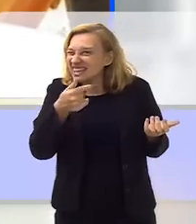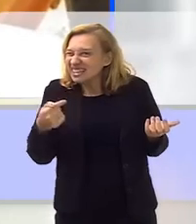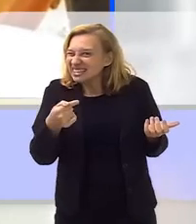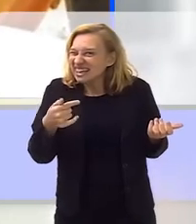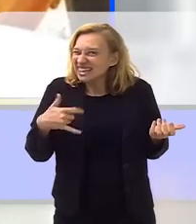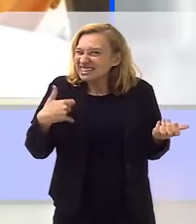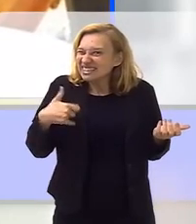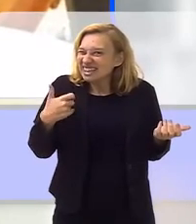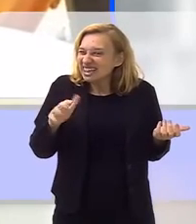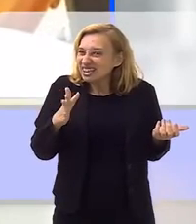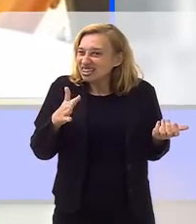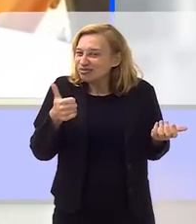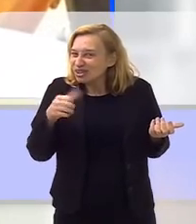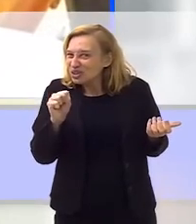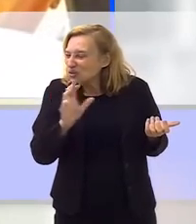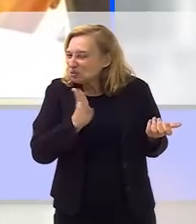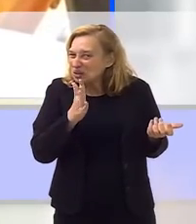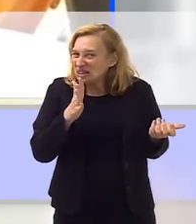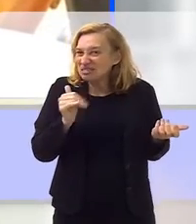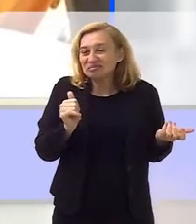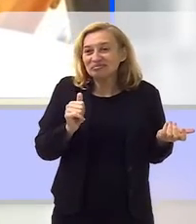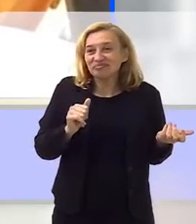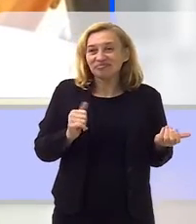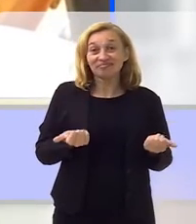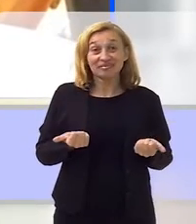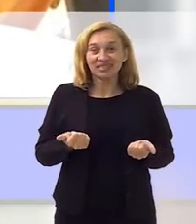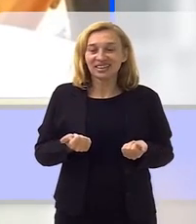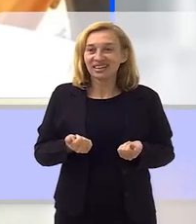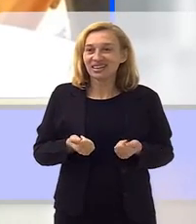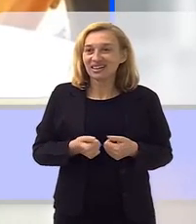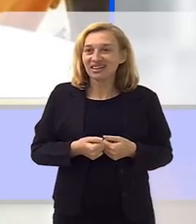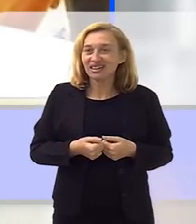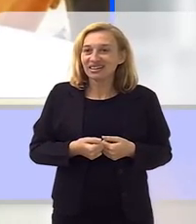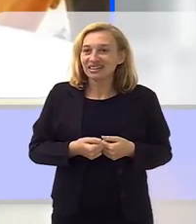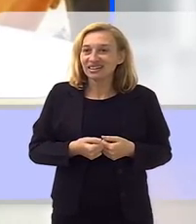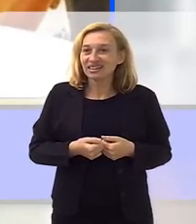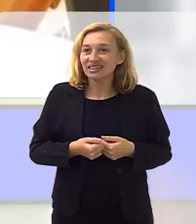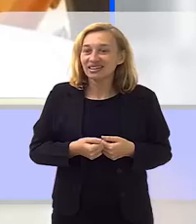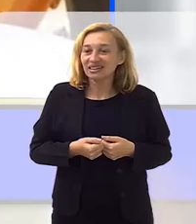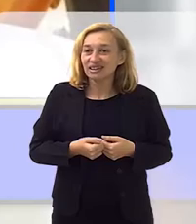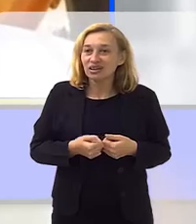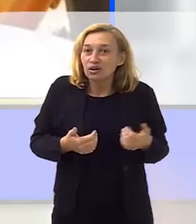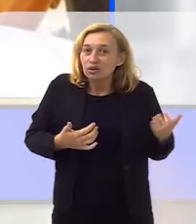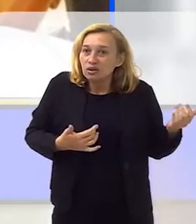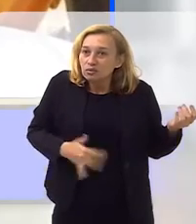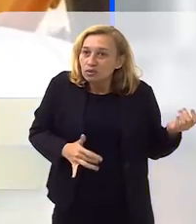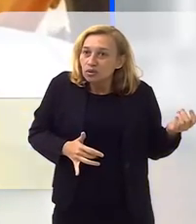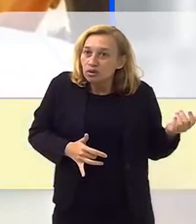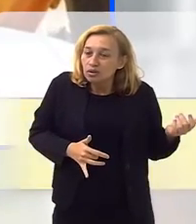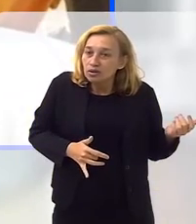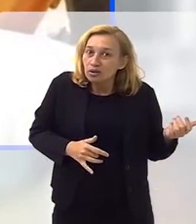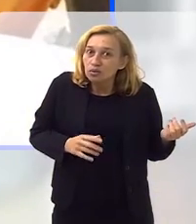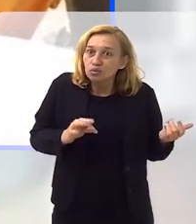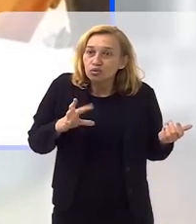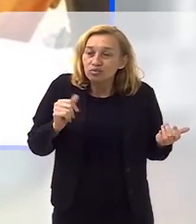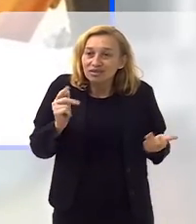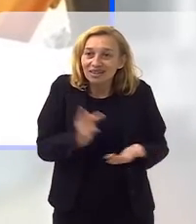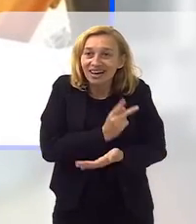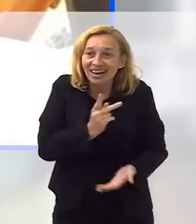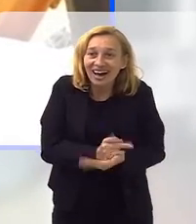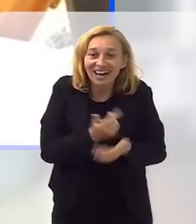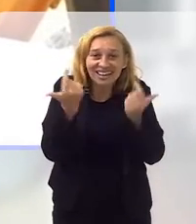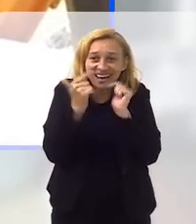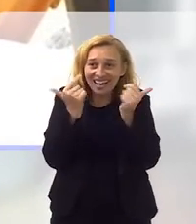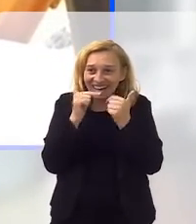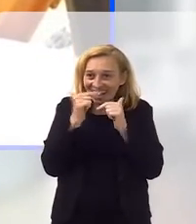17 anos, para 18, por aí, né, e quando eu toquei, saiu tudo errado,